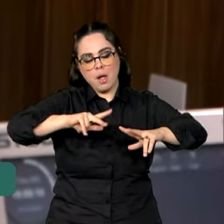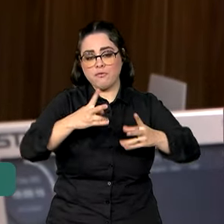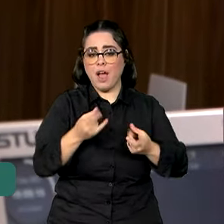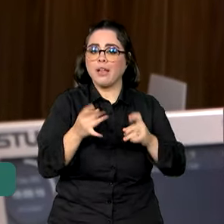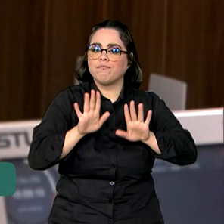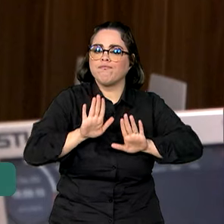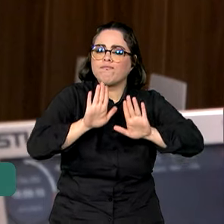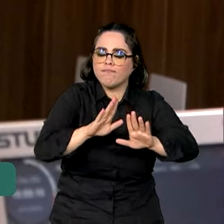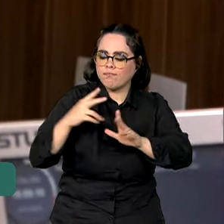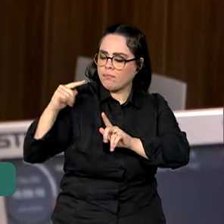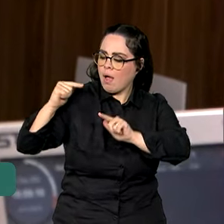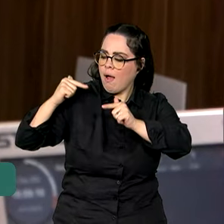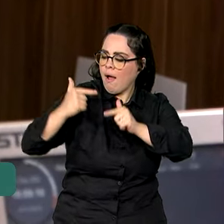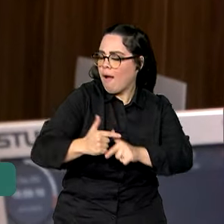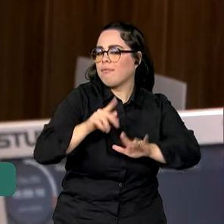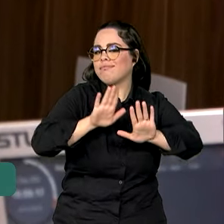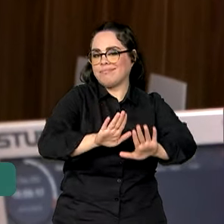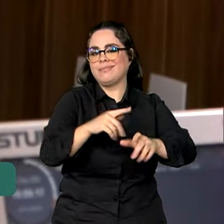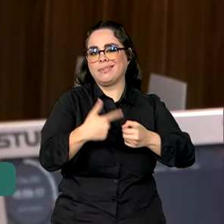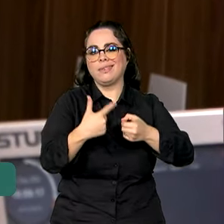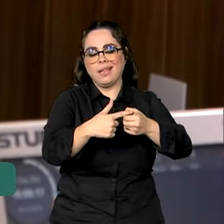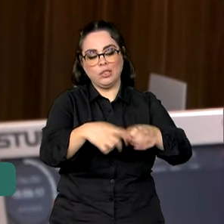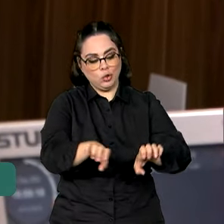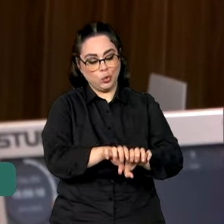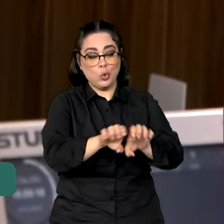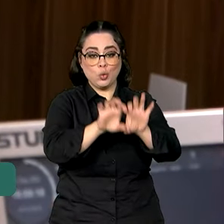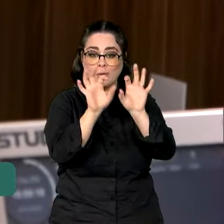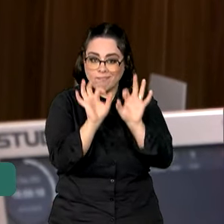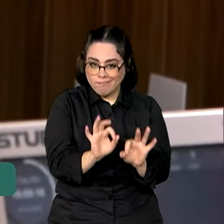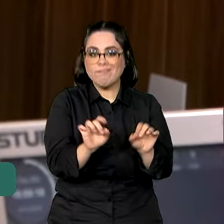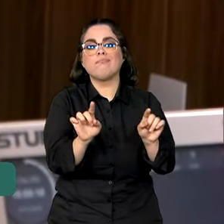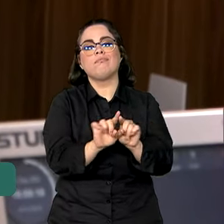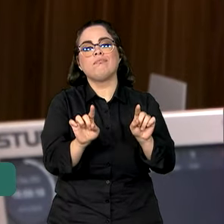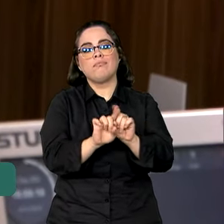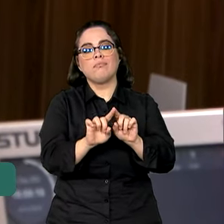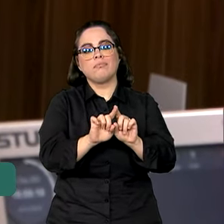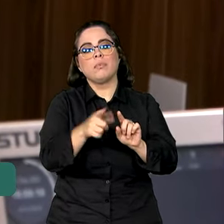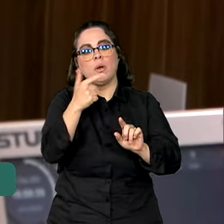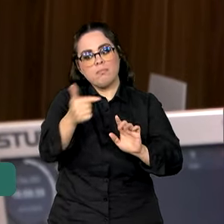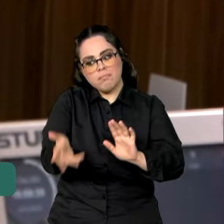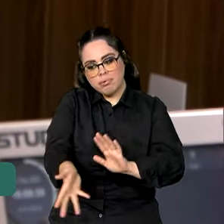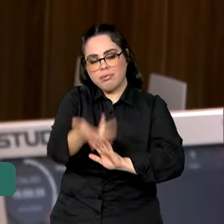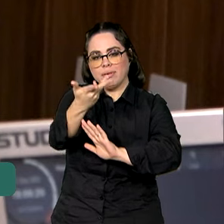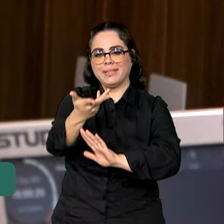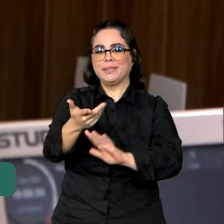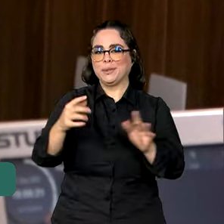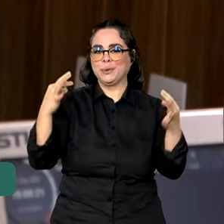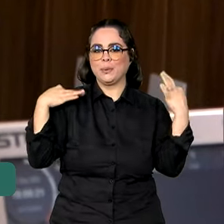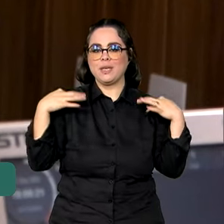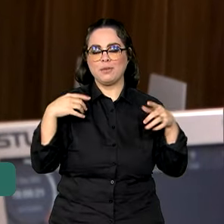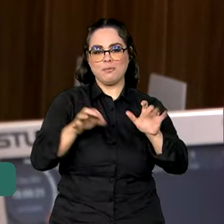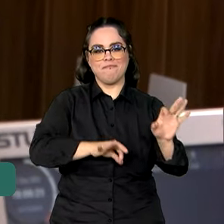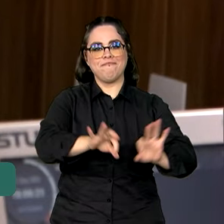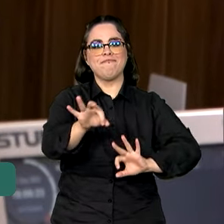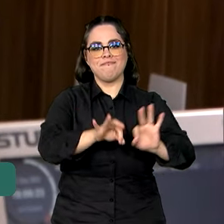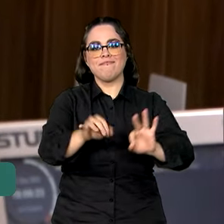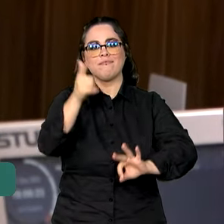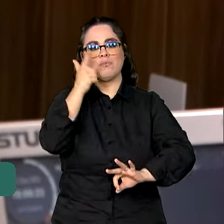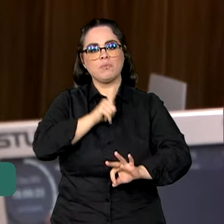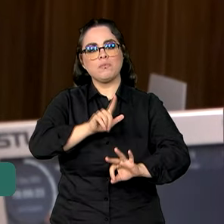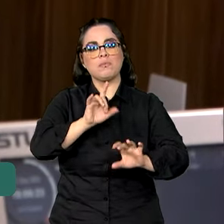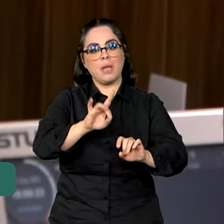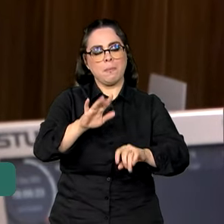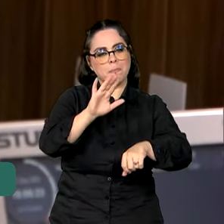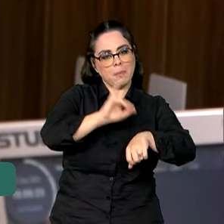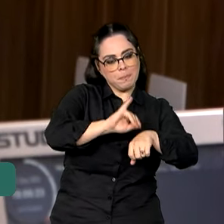para a cidade, tanto do ponto de vista da estrutura mesmo da cidade, quanto de alavancagem do turismo, não só